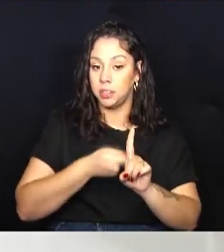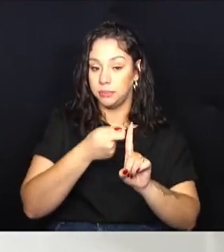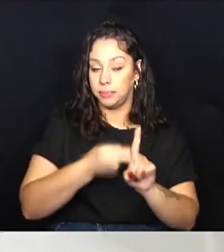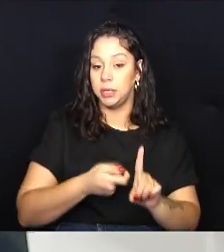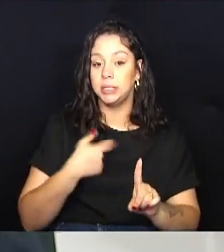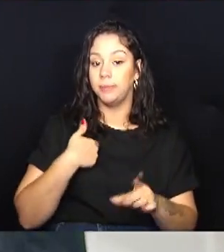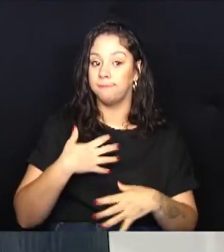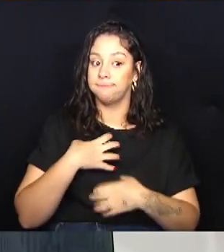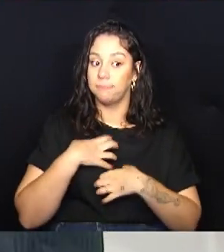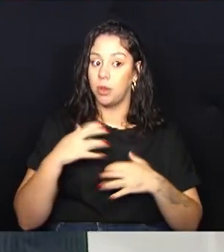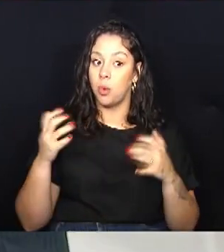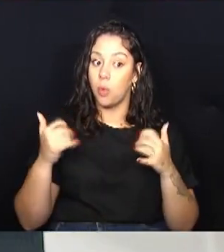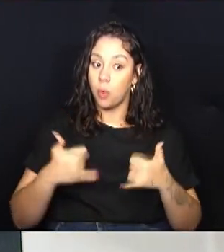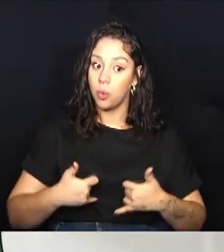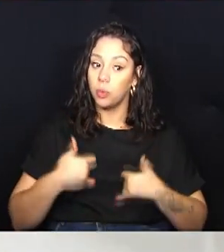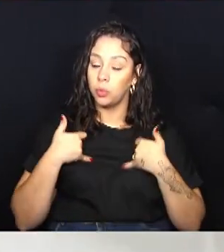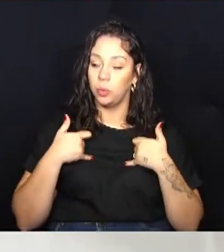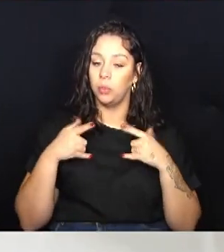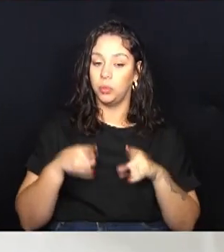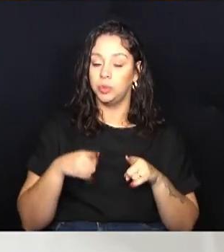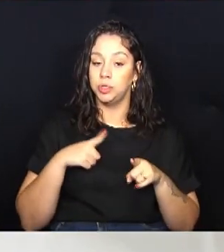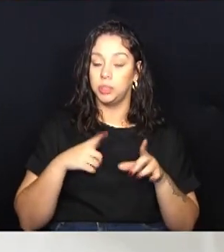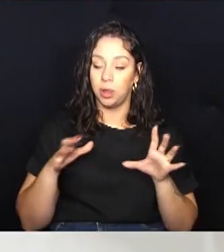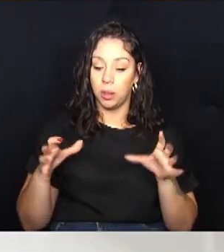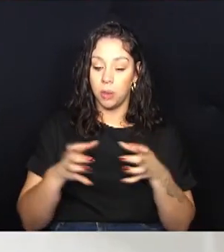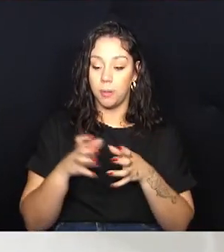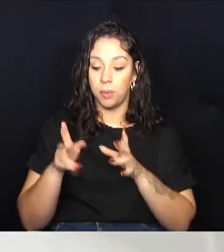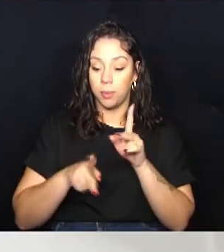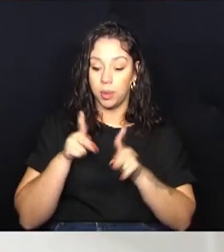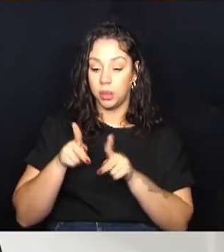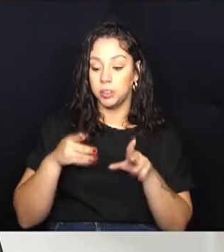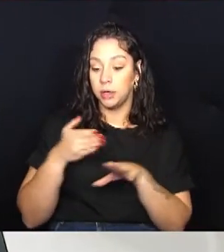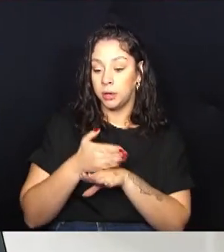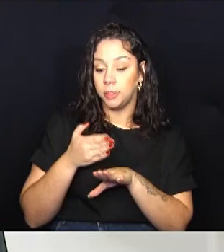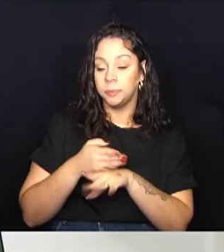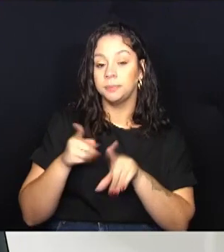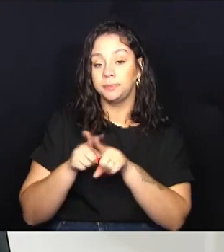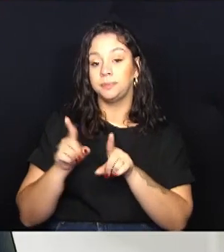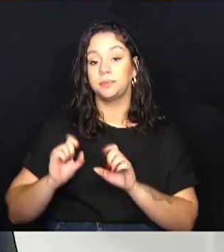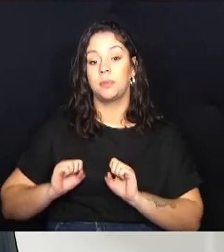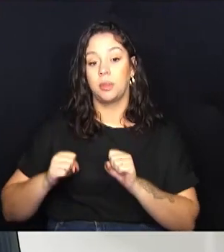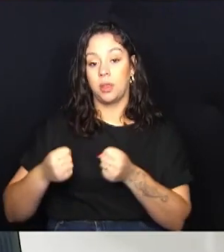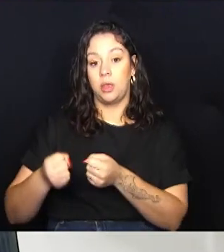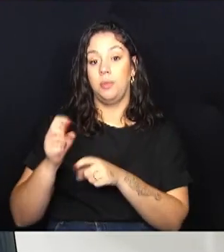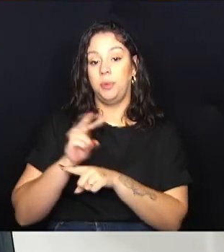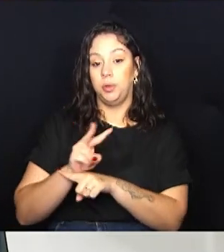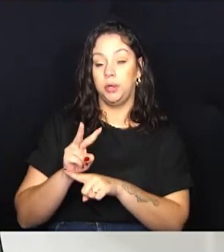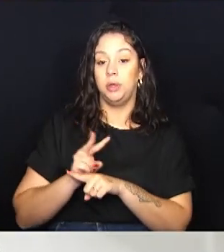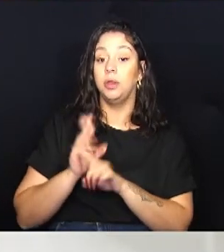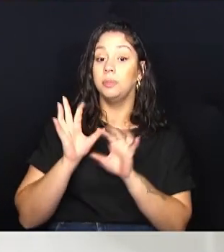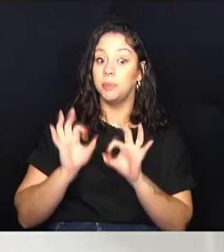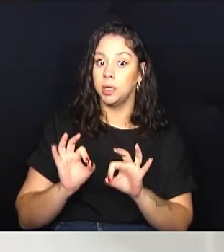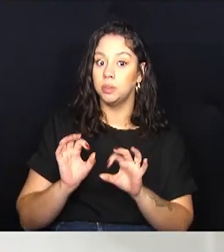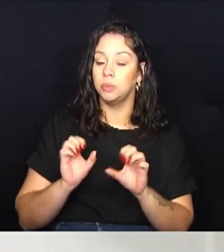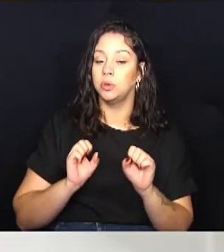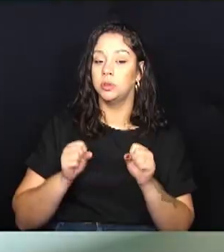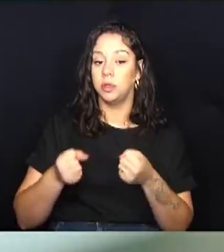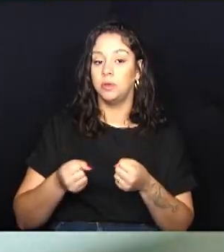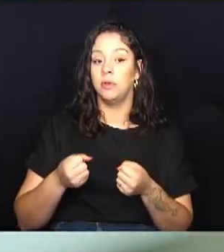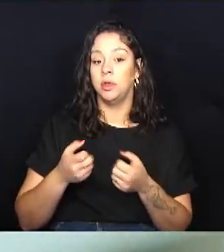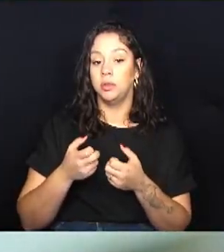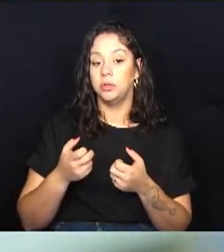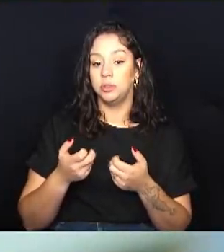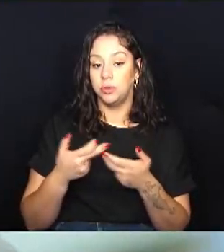orgulhoso disso, de poder participar com a população, com as protetoras, com as pessoas que realmente defendem a causa animal aqui na cidade de Campinas.